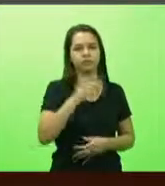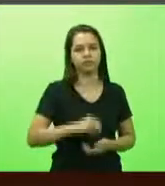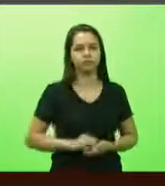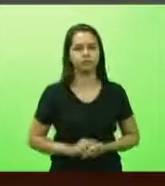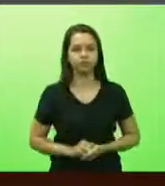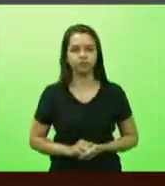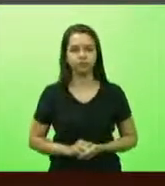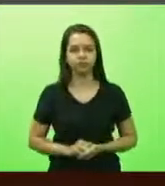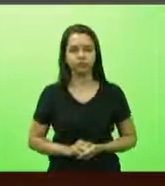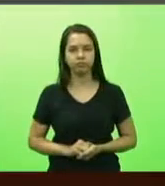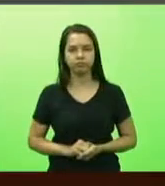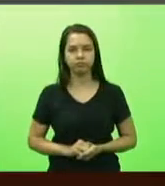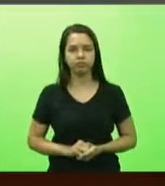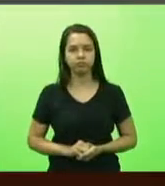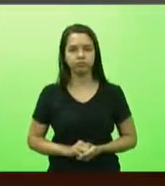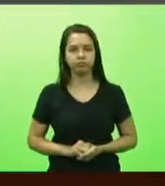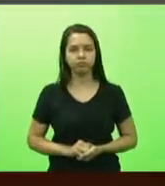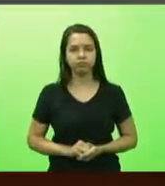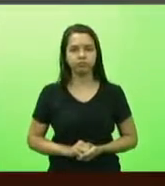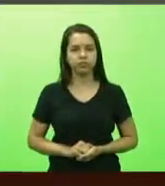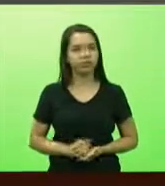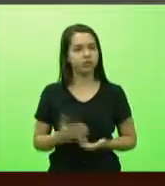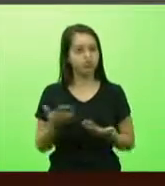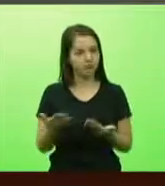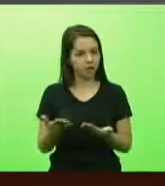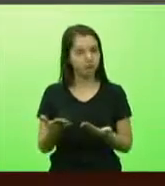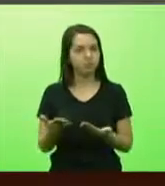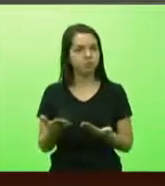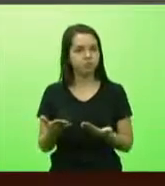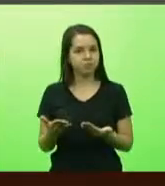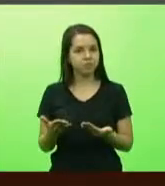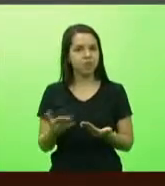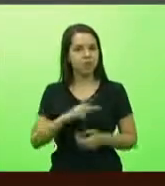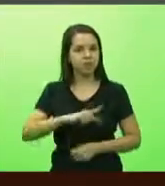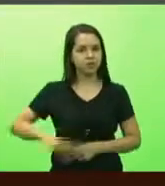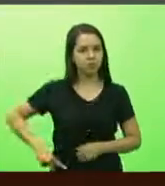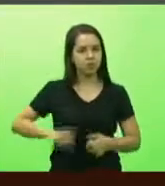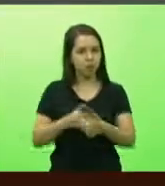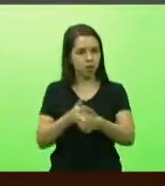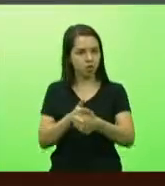Meu nobre presidente do Tribunal de Justiça com todo respeito,